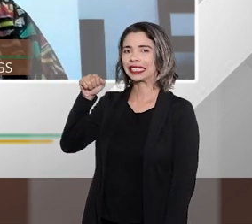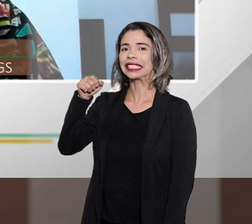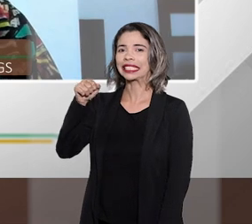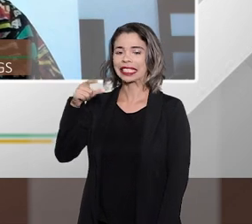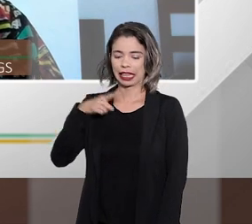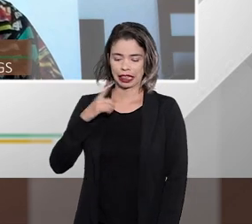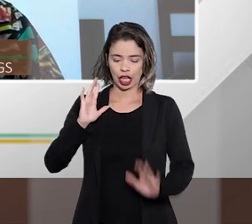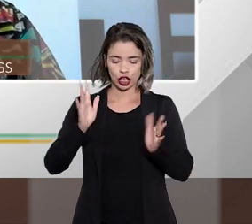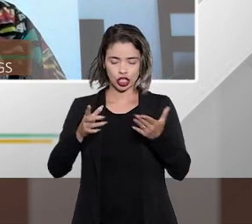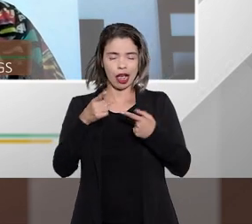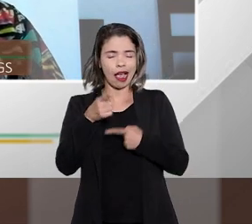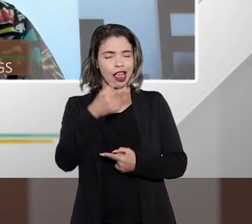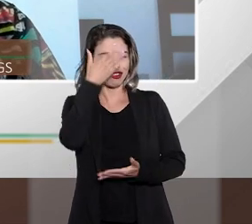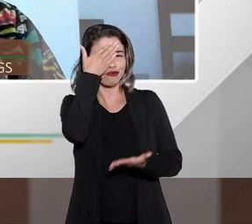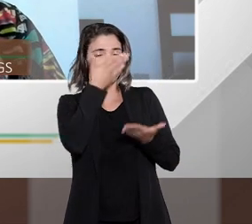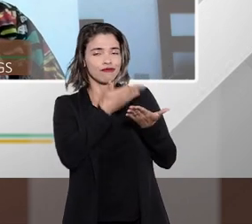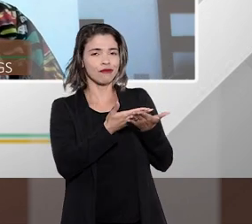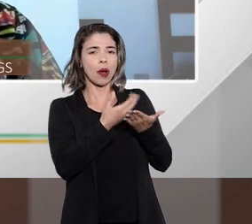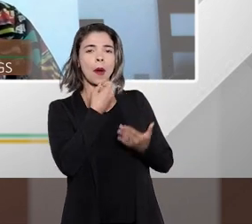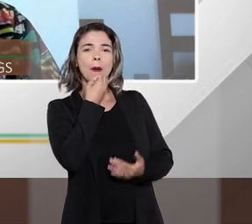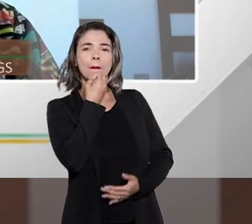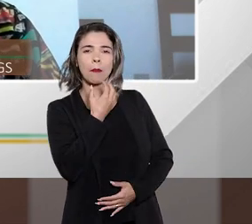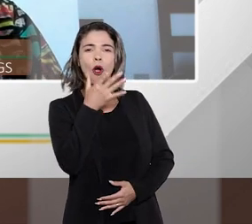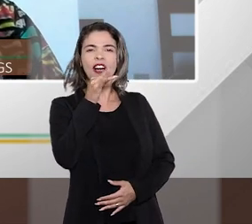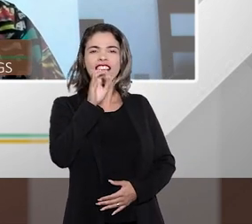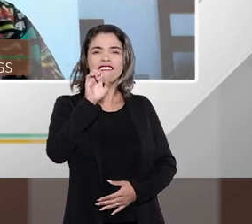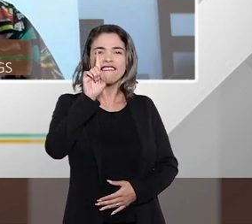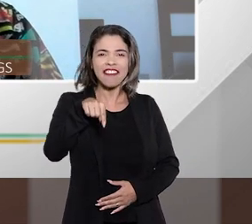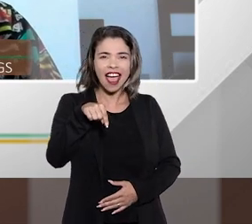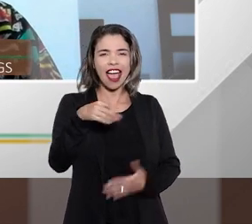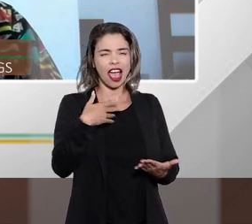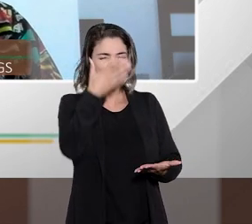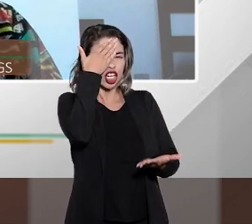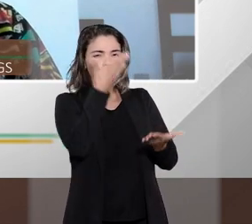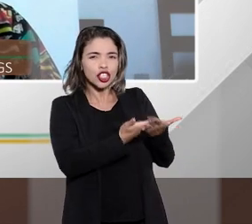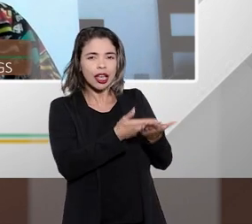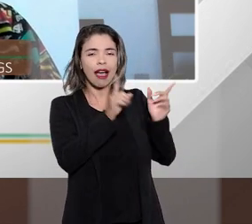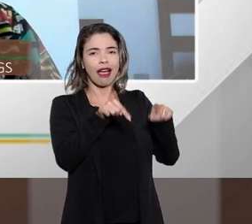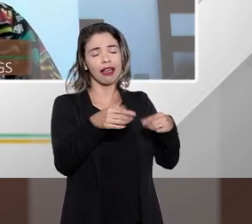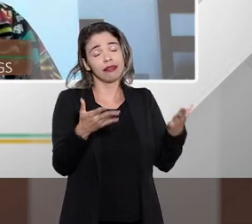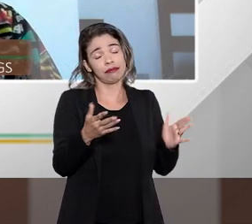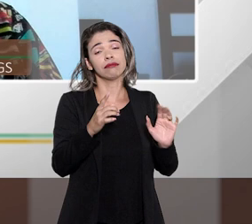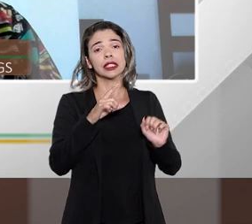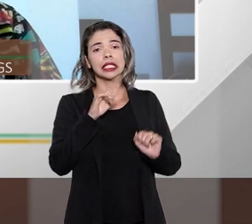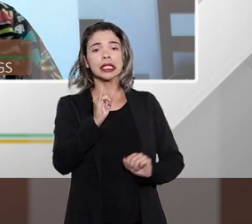já está um limite incluído, obviamente, porque você,